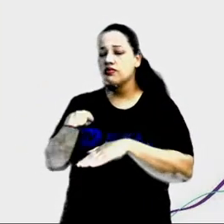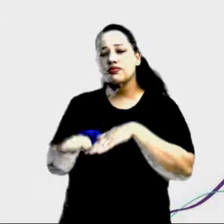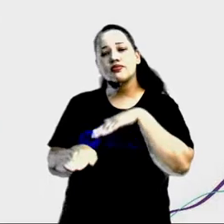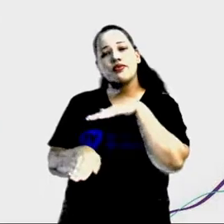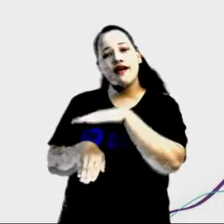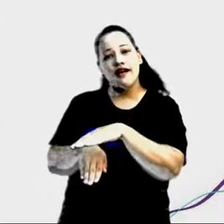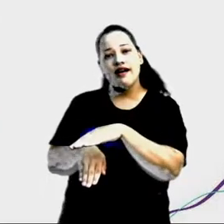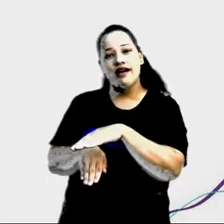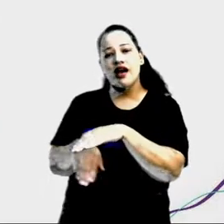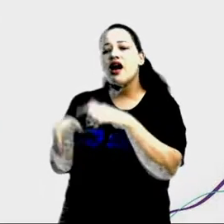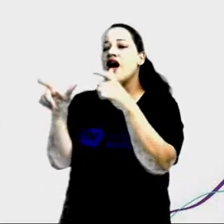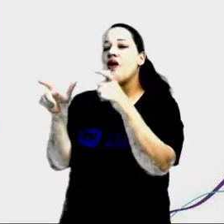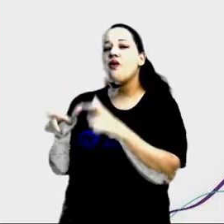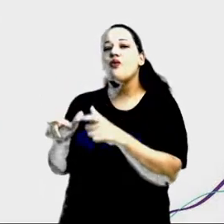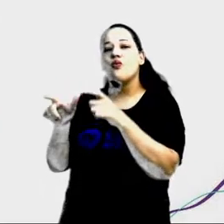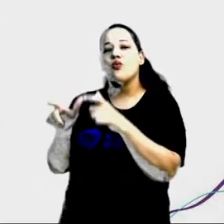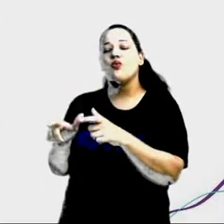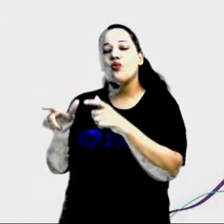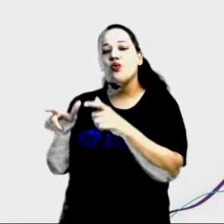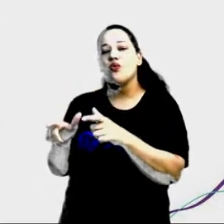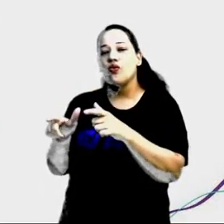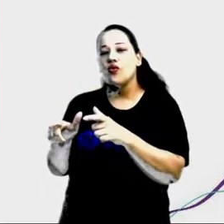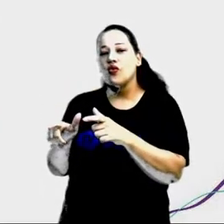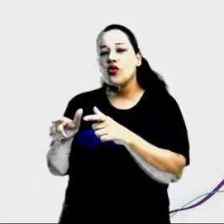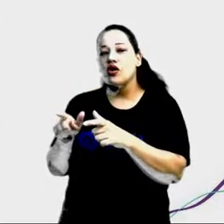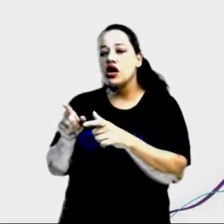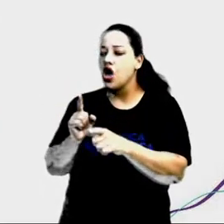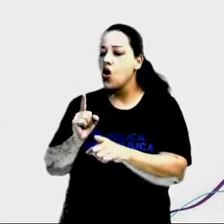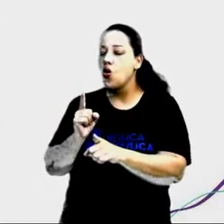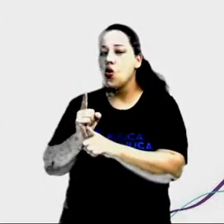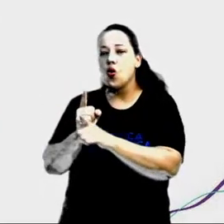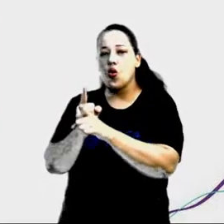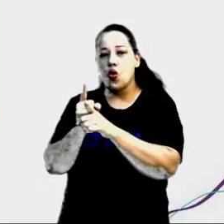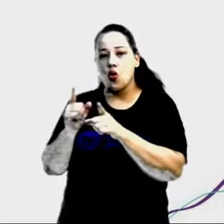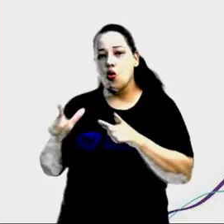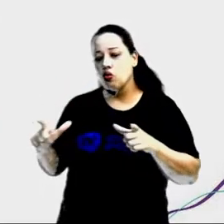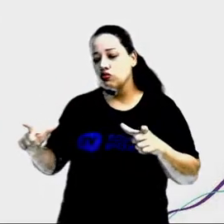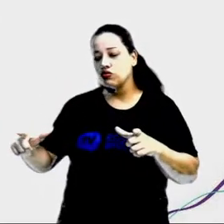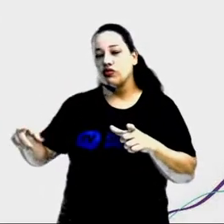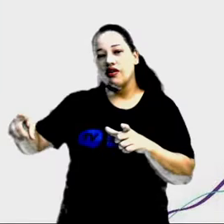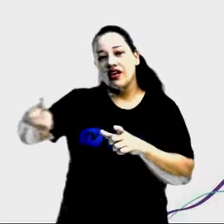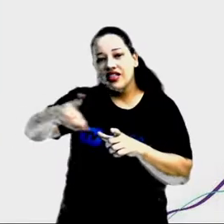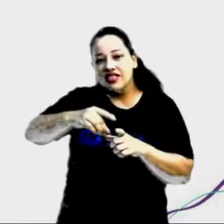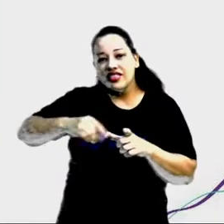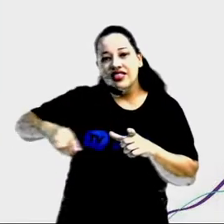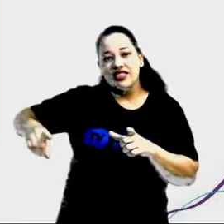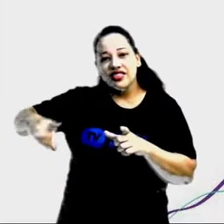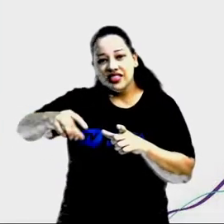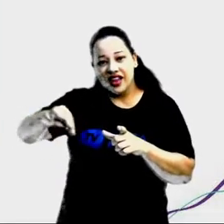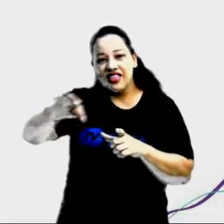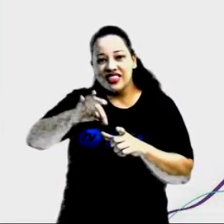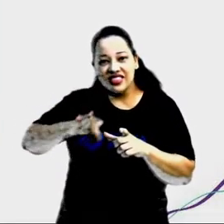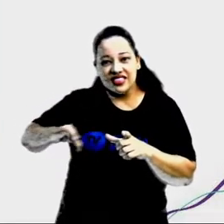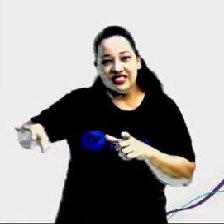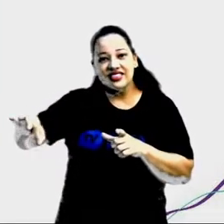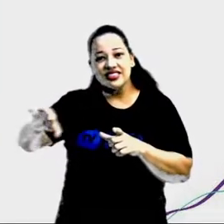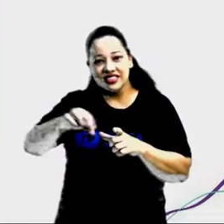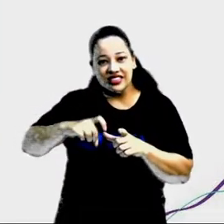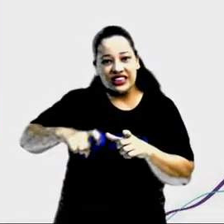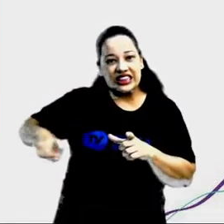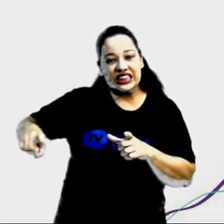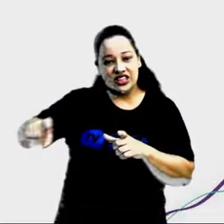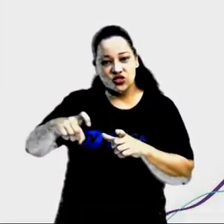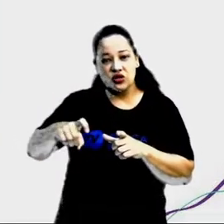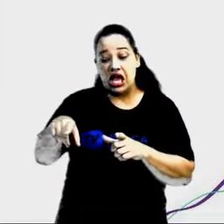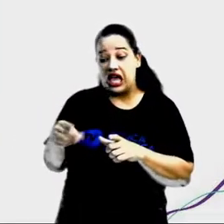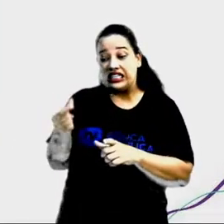local onde podemos encontrar um toca-disco. Este é um aparelho bem antigo e